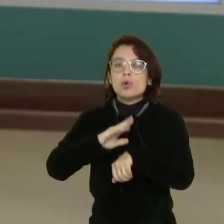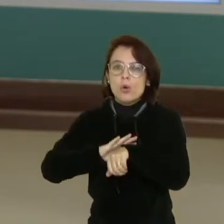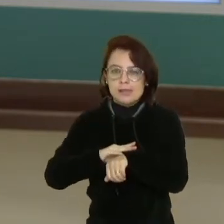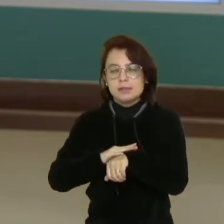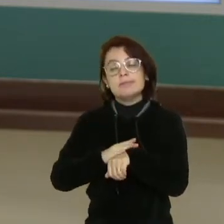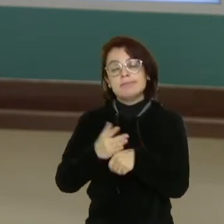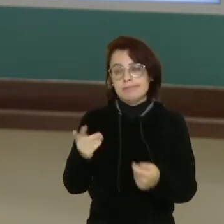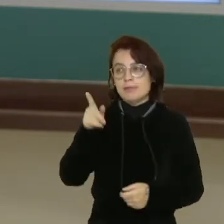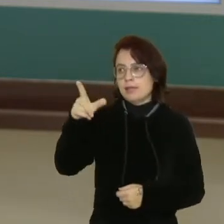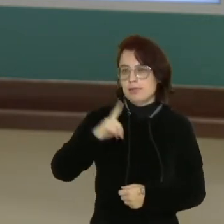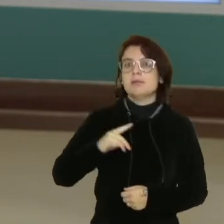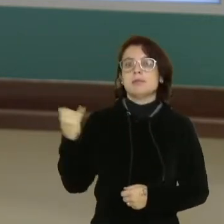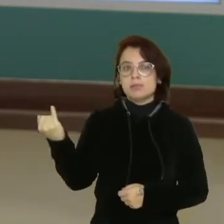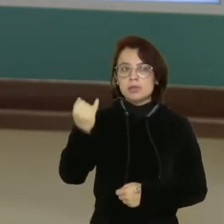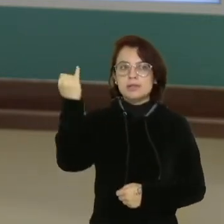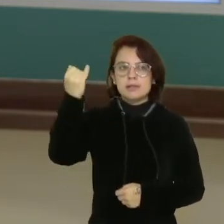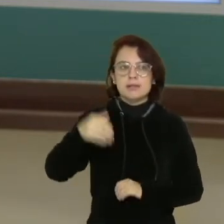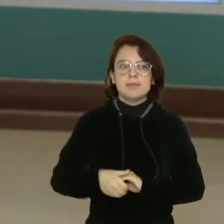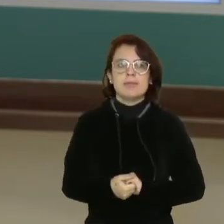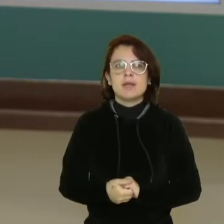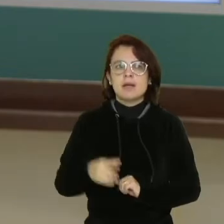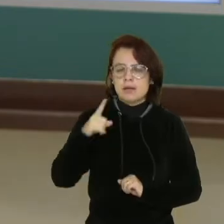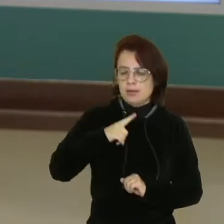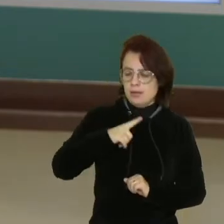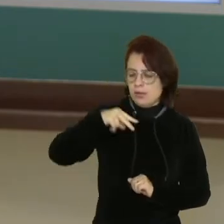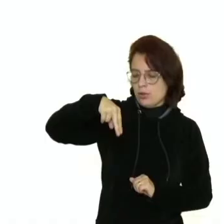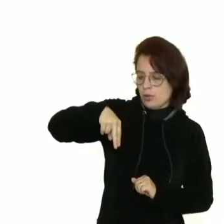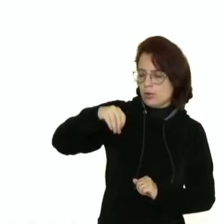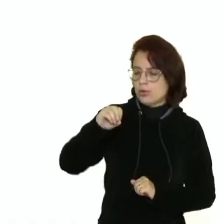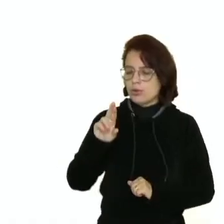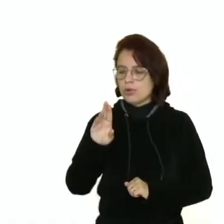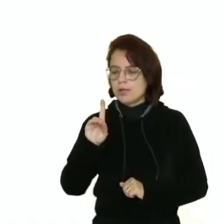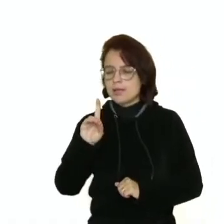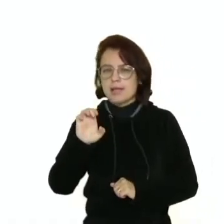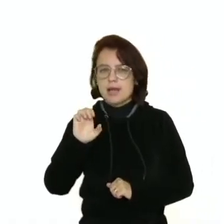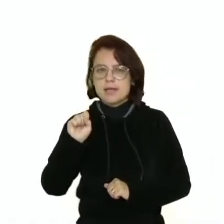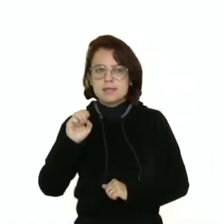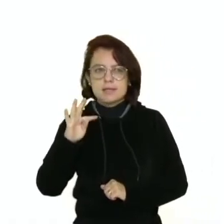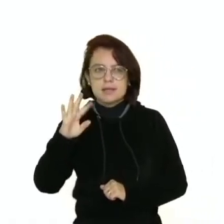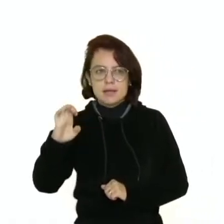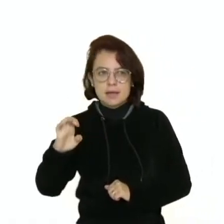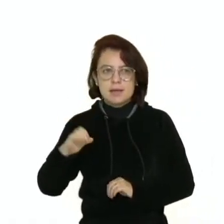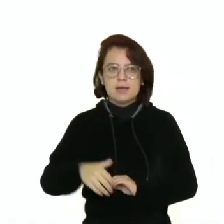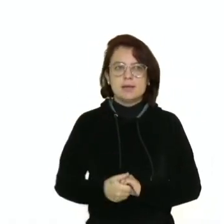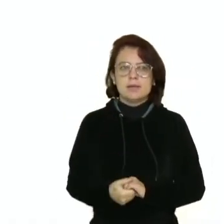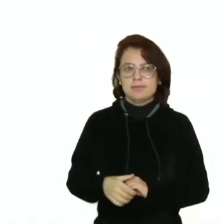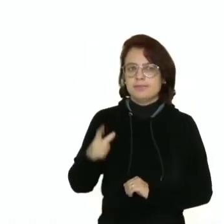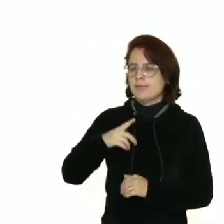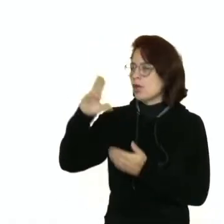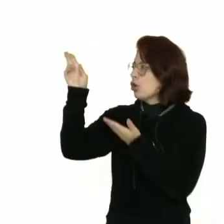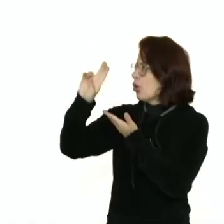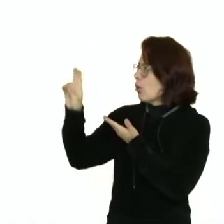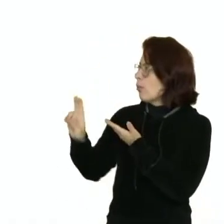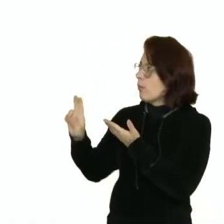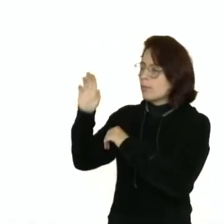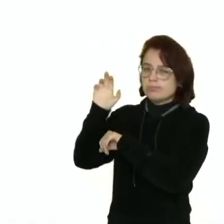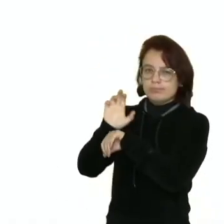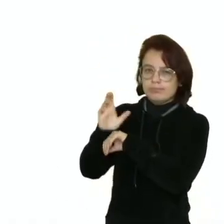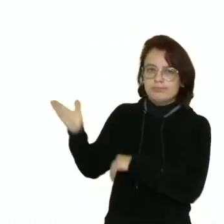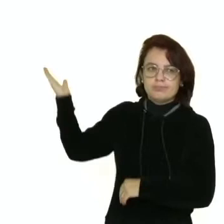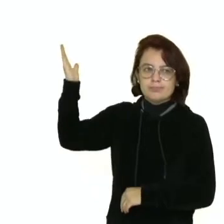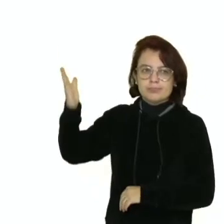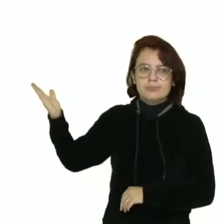Na região nordeste, nós temos parte leste do Maranhão, Piauí, Ceará, Rio Grande do Norte, Paraíba, Pernambuco,